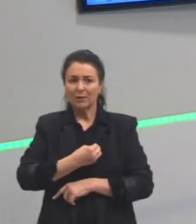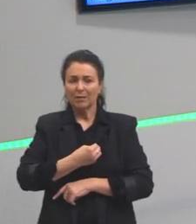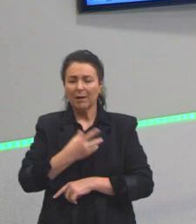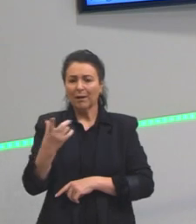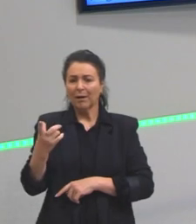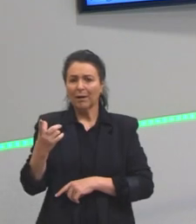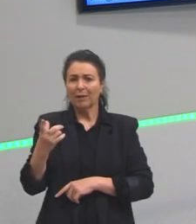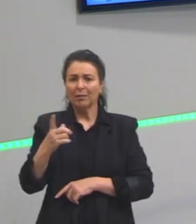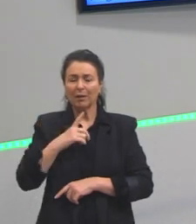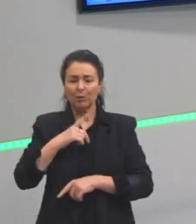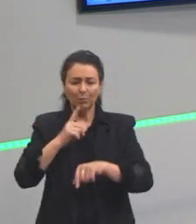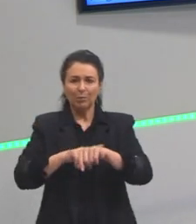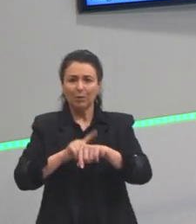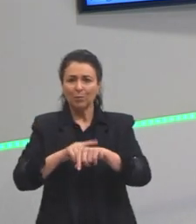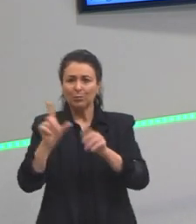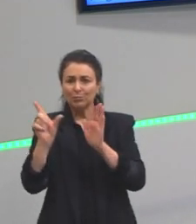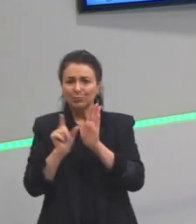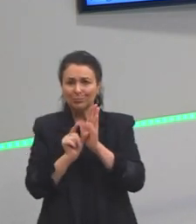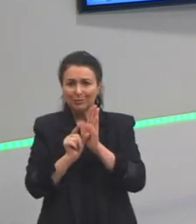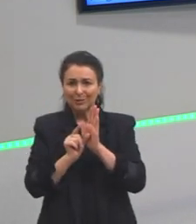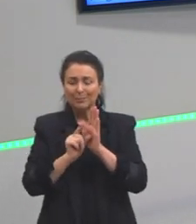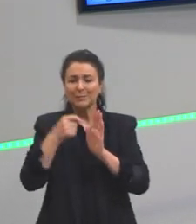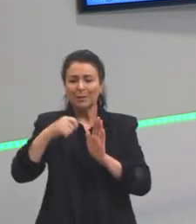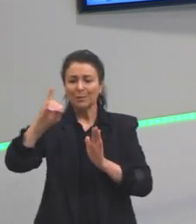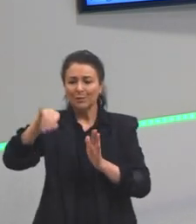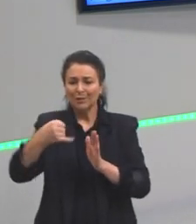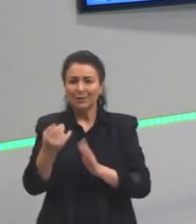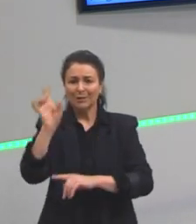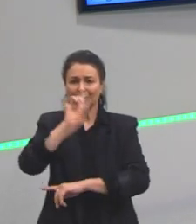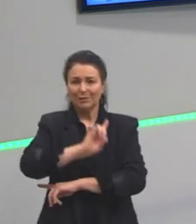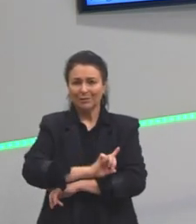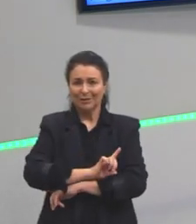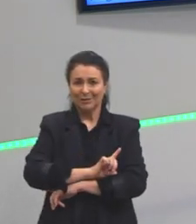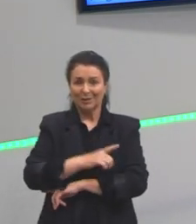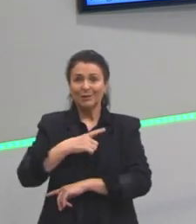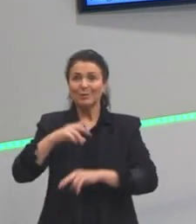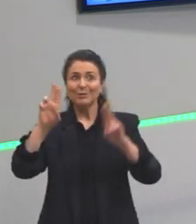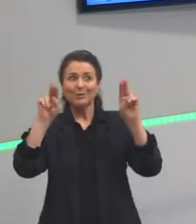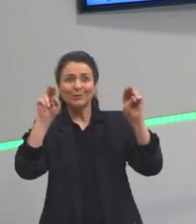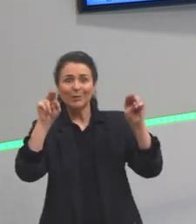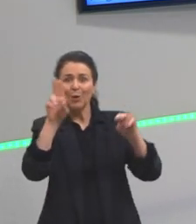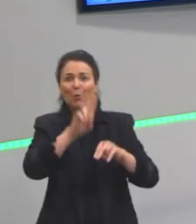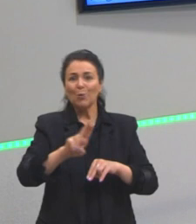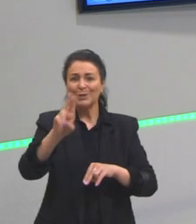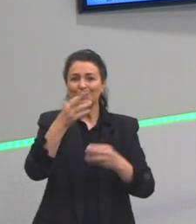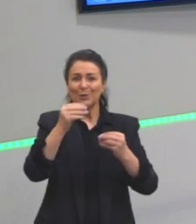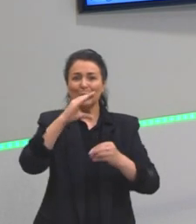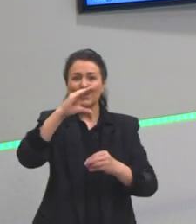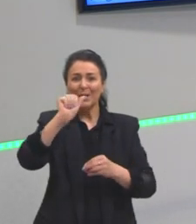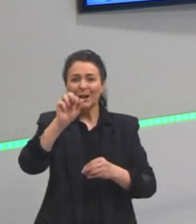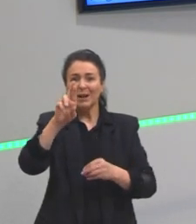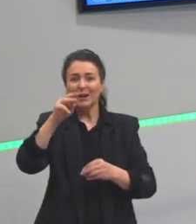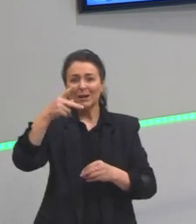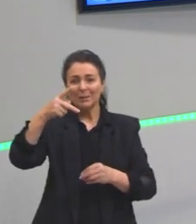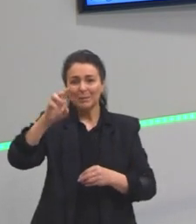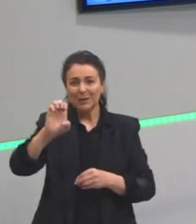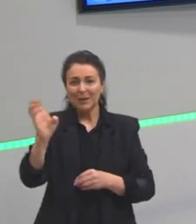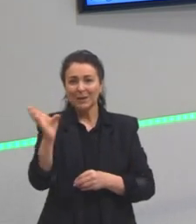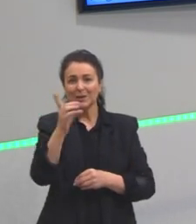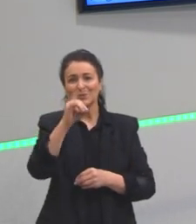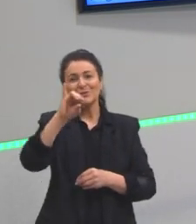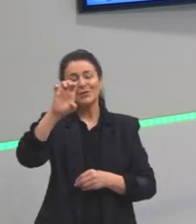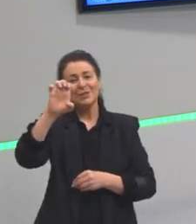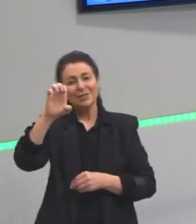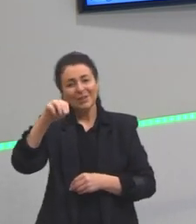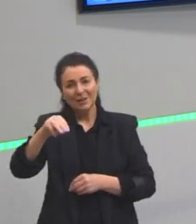a gente precisa aproveitar o dia. Então, acho que isso é um lema interessante para a gente até hoje. Carpe diem, aproveitar o dia. Isso é